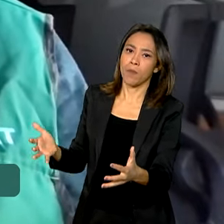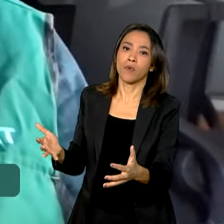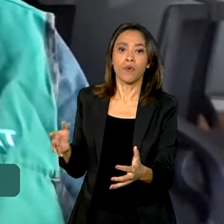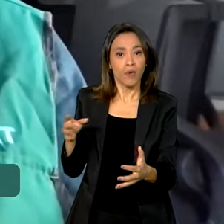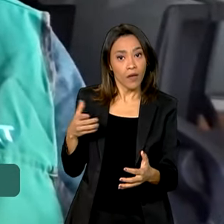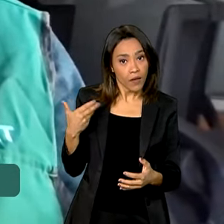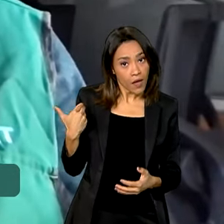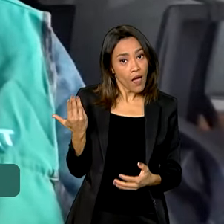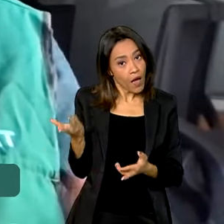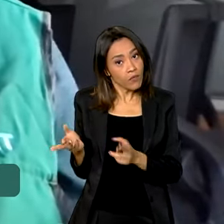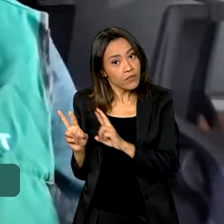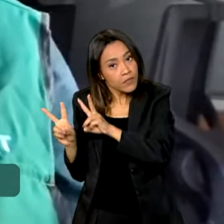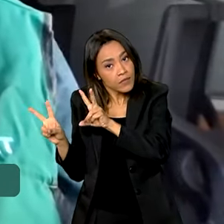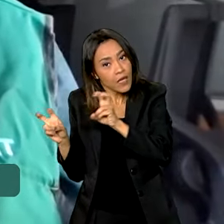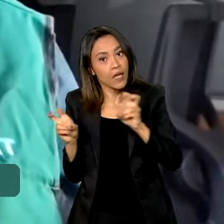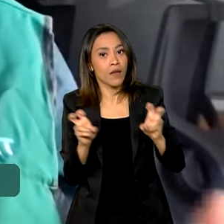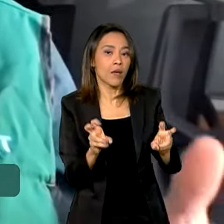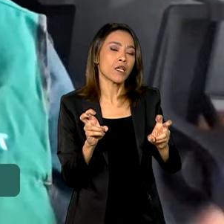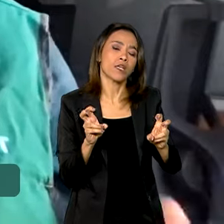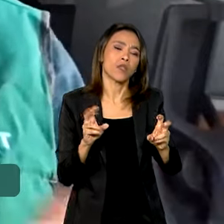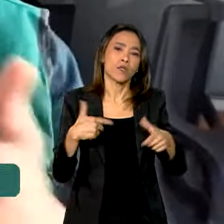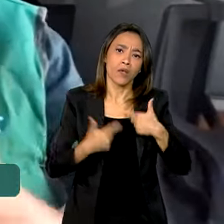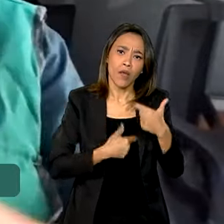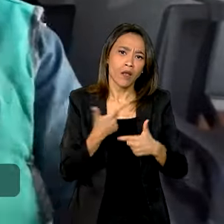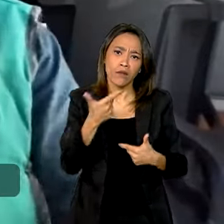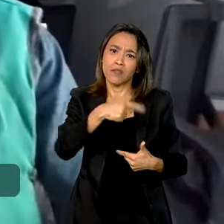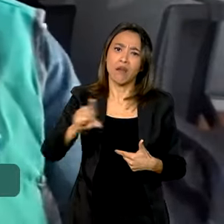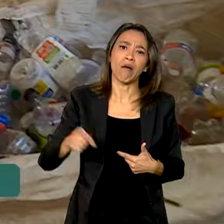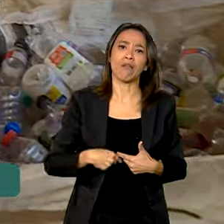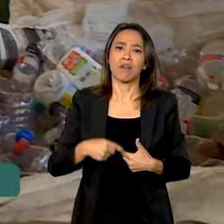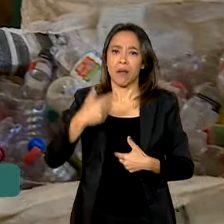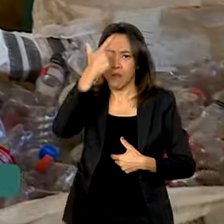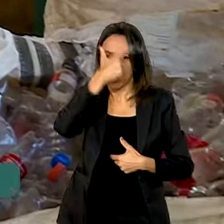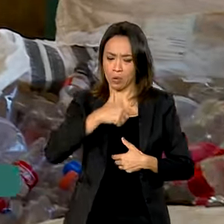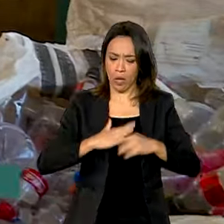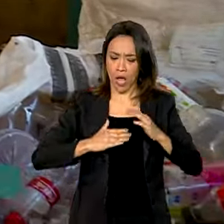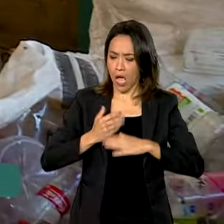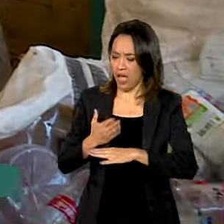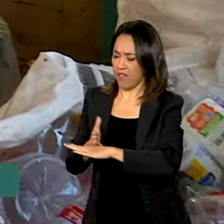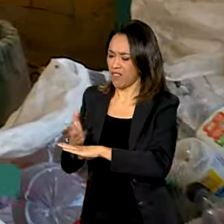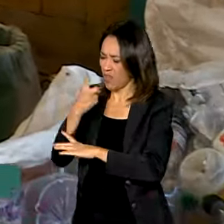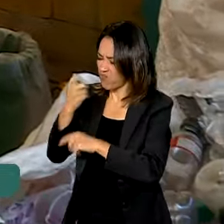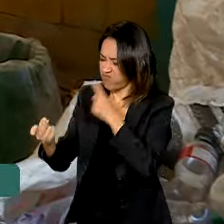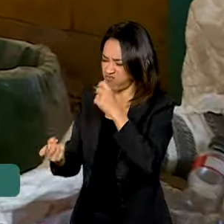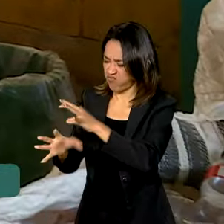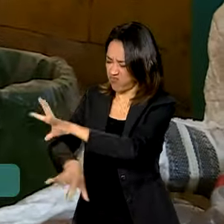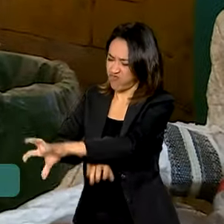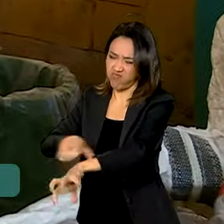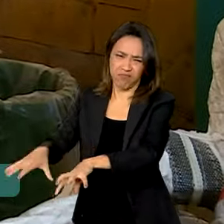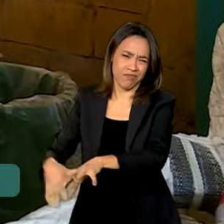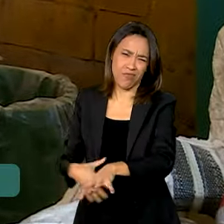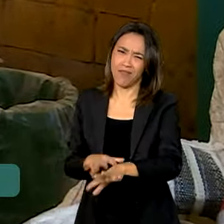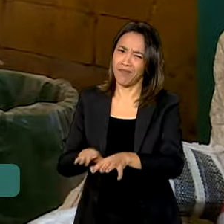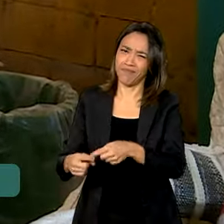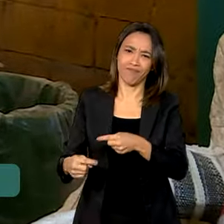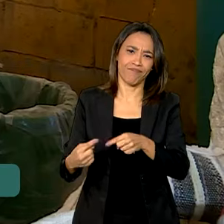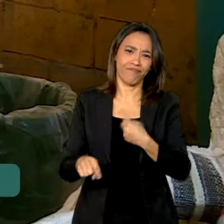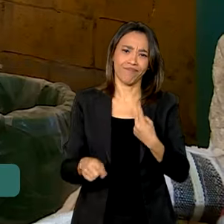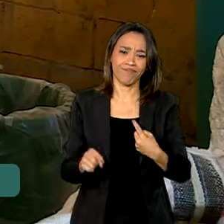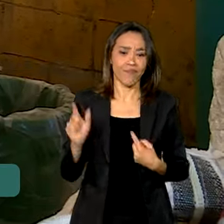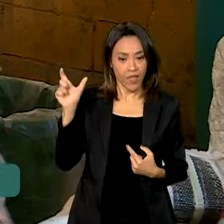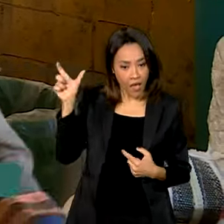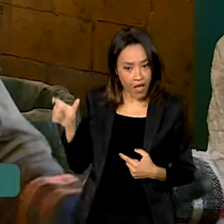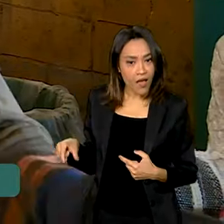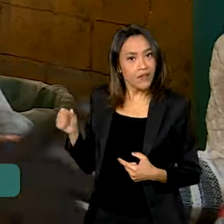trabalha muito para que nós não tenhamos mais catadores dentro dos lixões. E bem antes da campanha do governo começar, a dona de